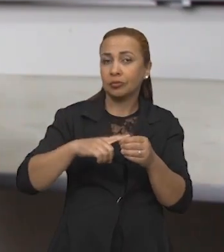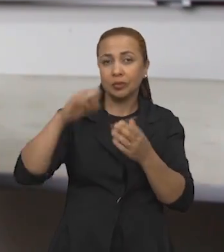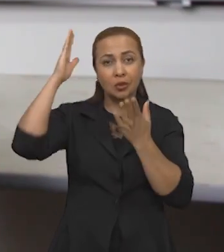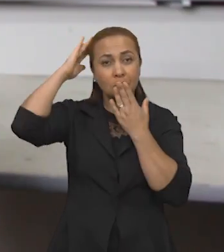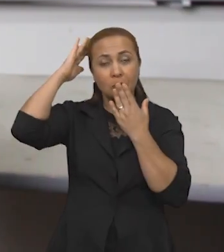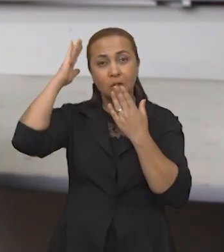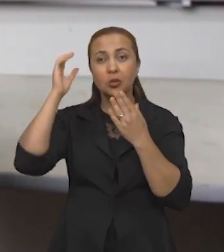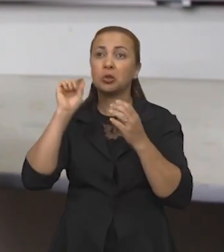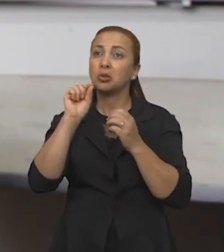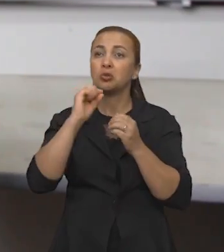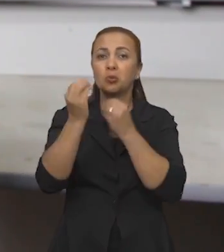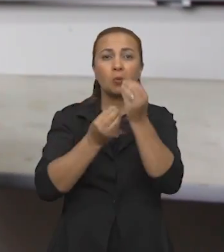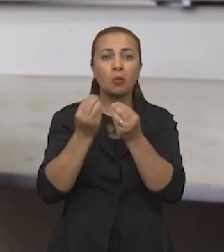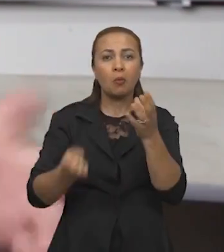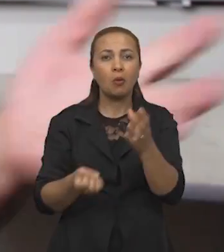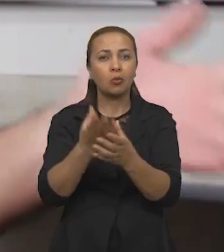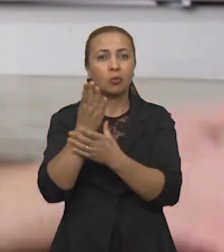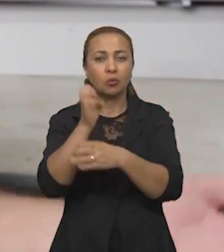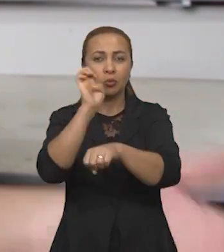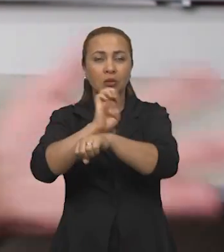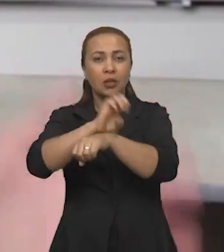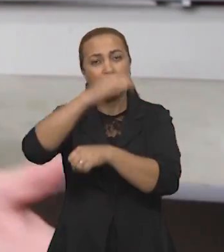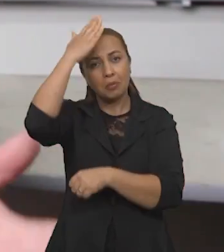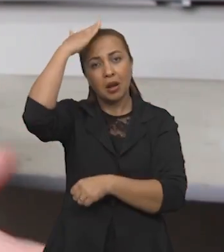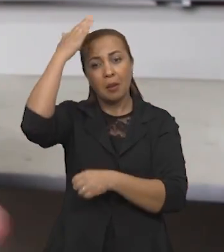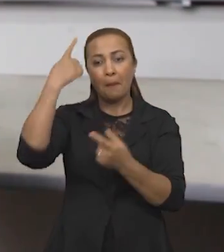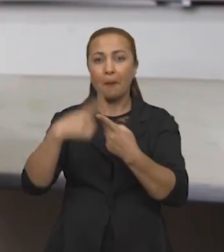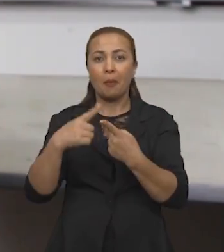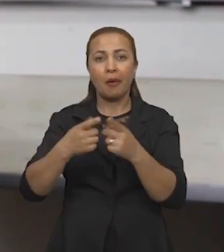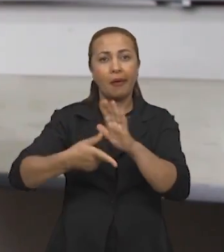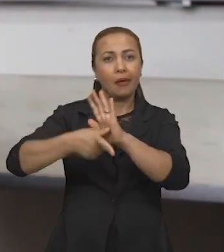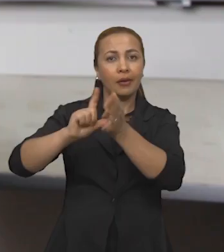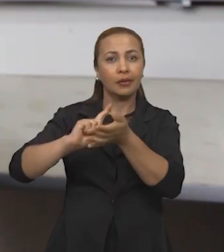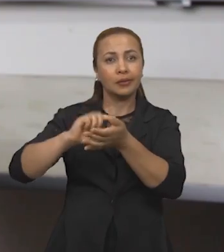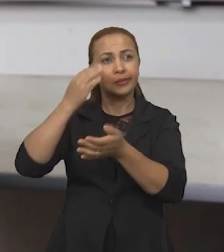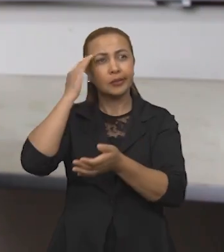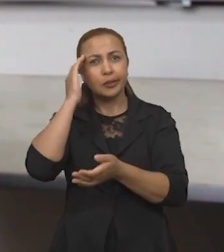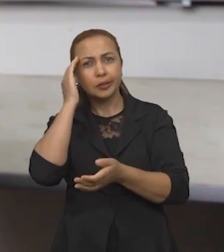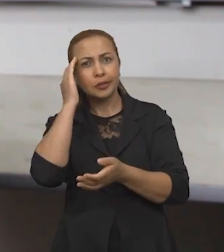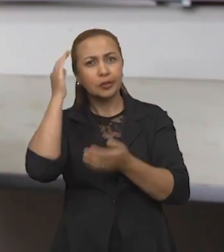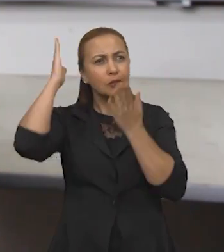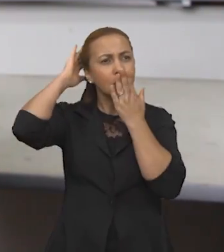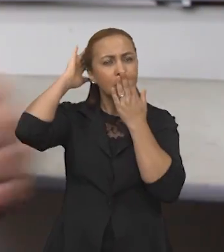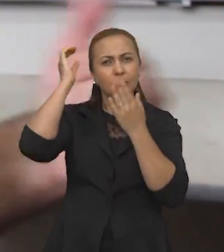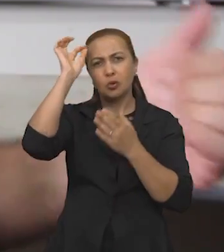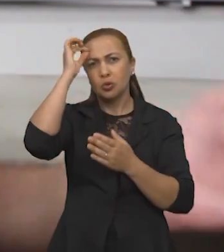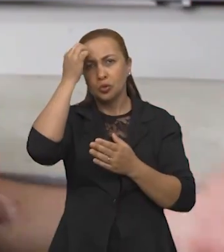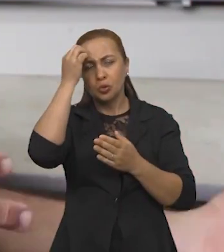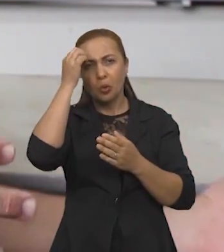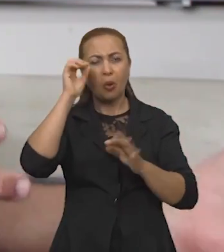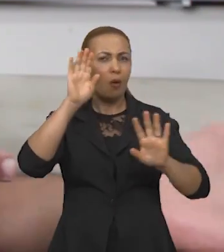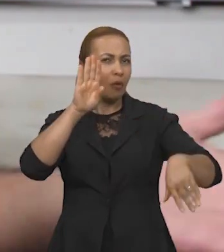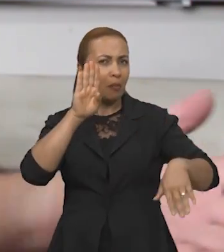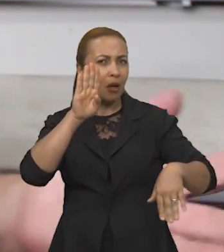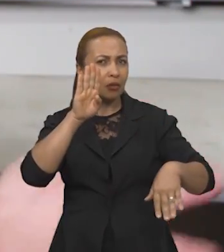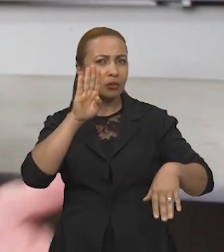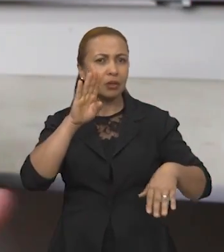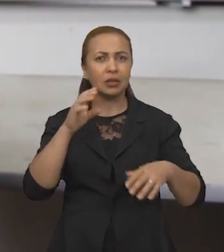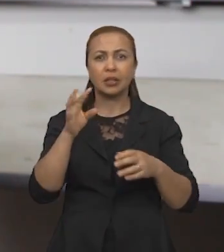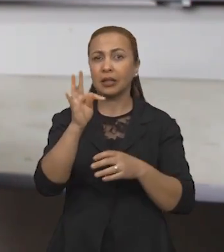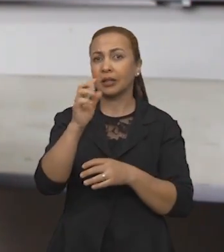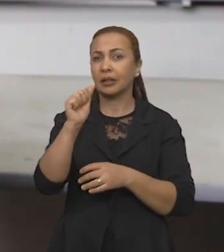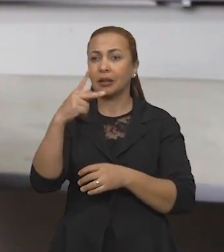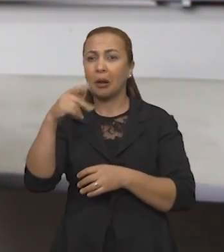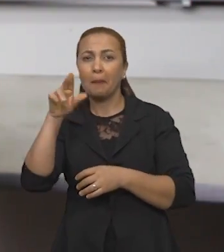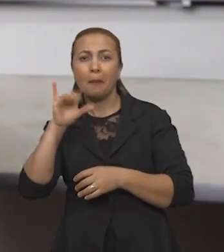que hoje é o Estado da Paraíba. Porque antes a gente acreditava tupi no litoral, tapuias no sertão.